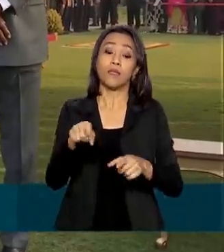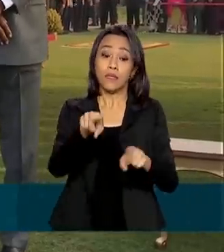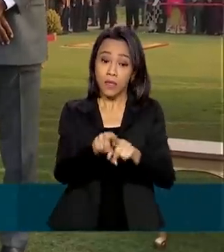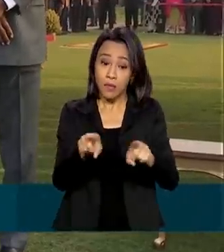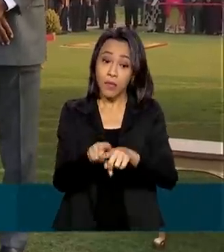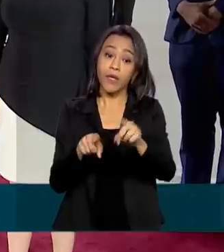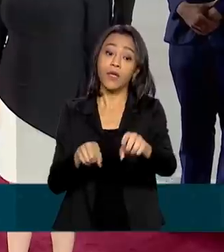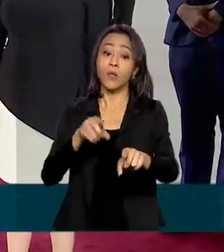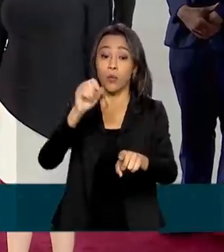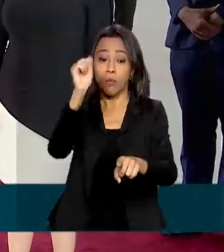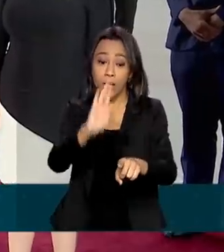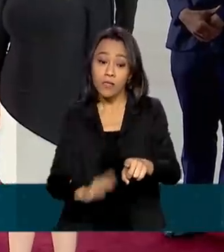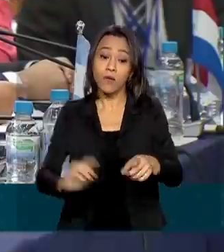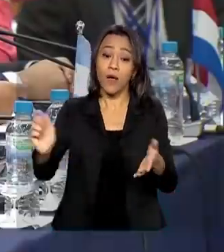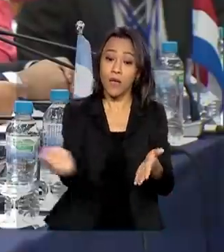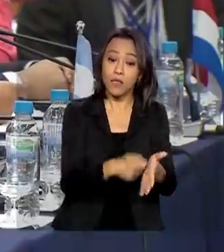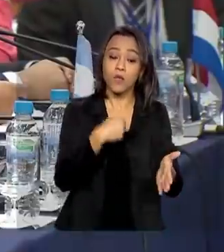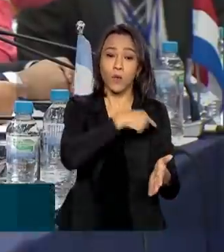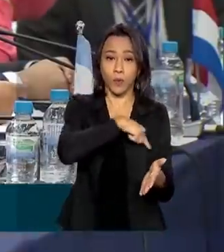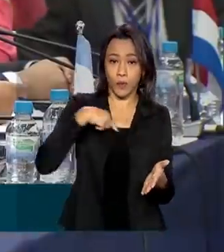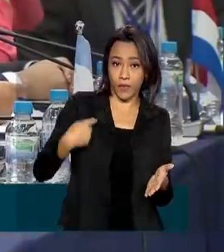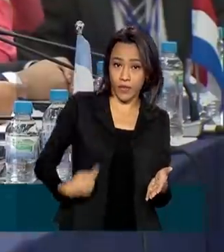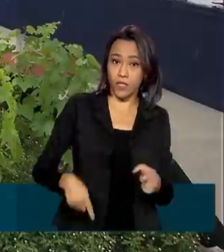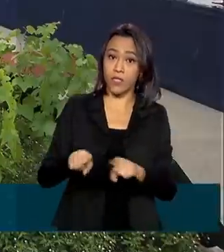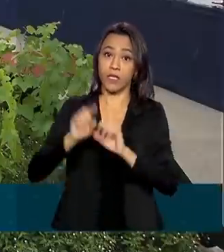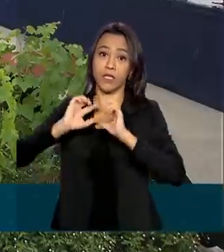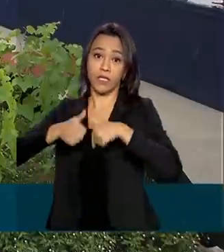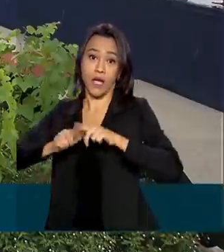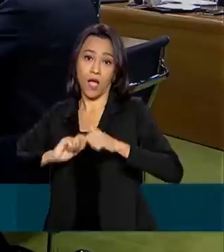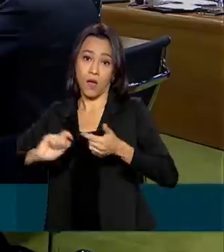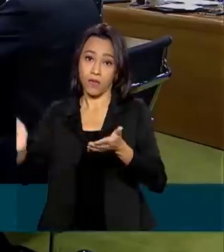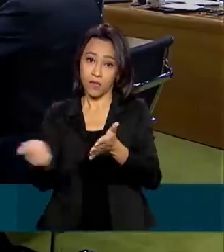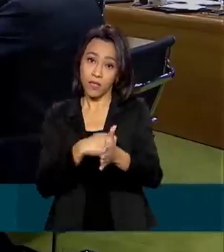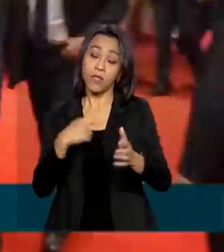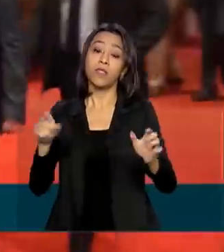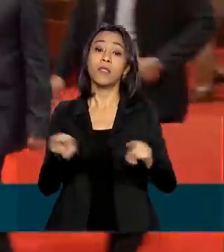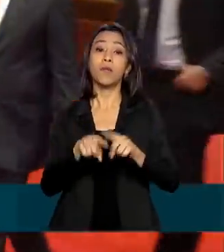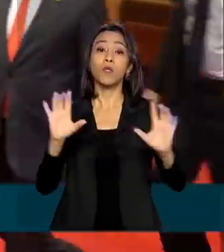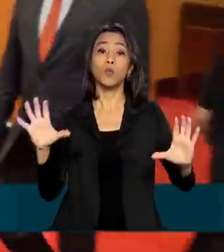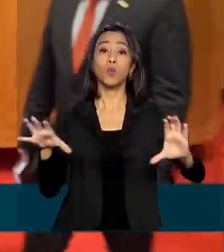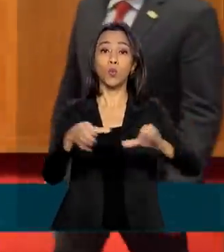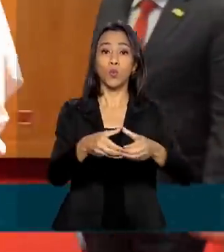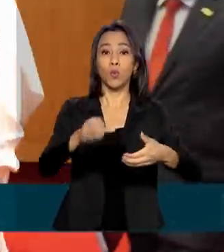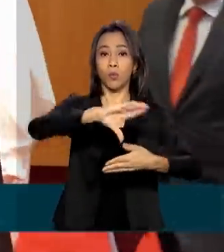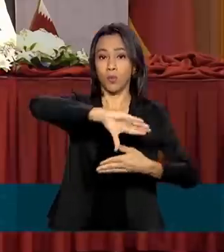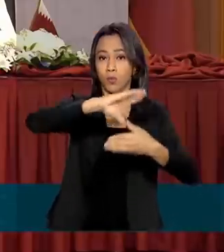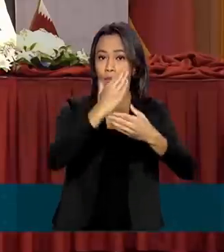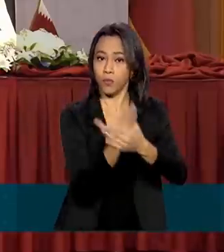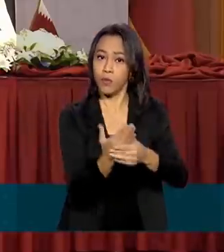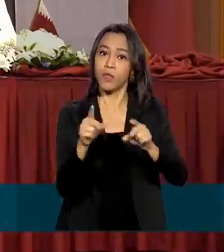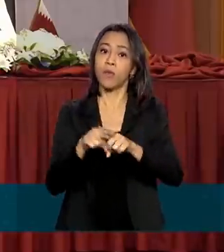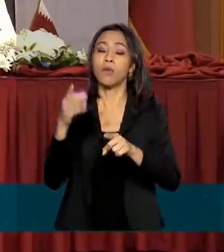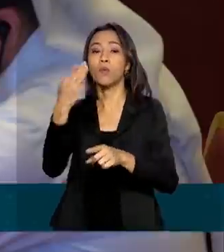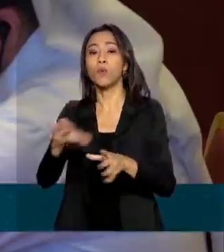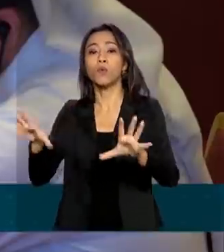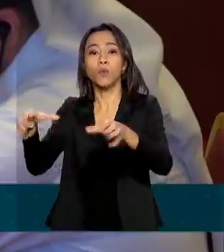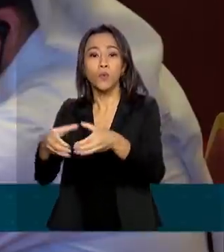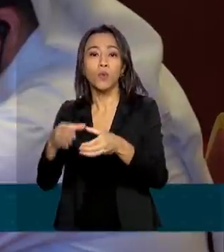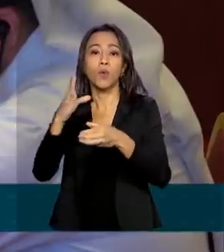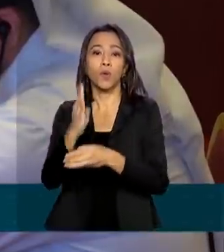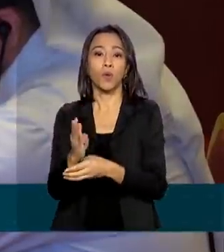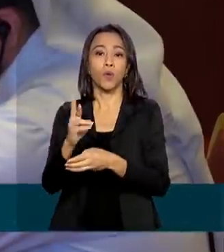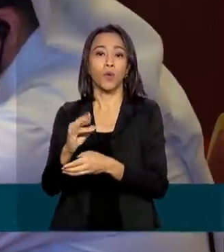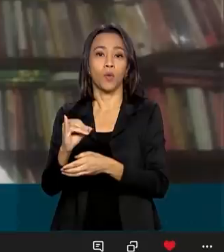comerciais com o Índia e Israel, além dos integrantes do Mercosul e do BRICS, e abriu caminho para a venda de mais produtos